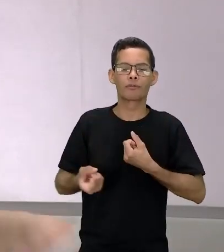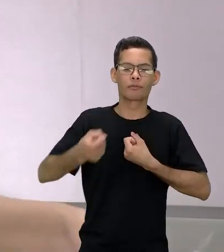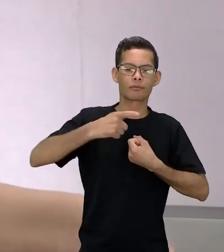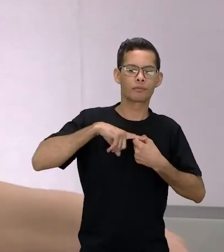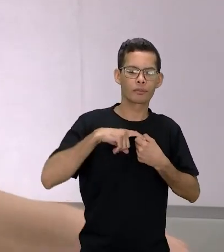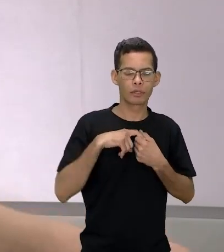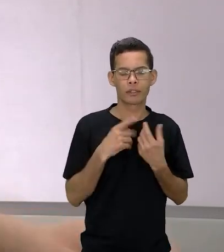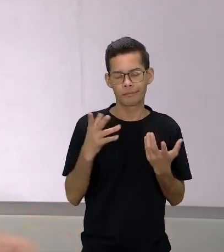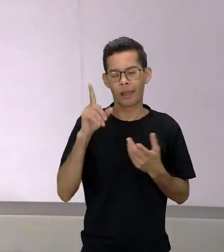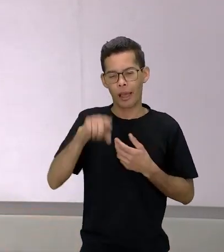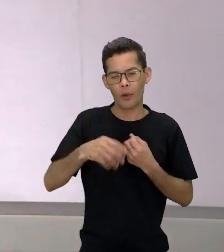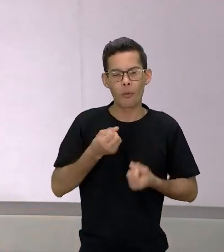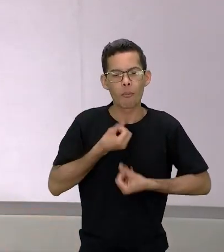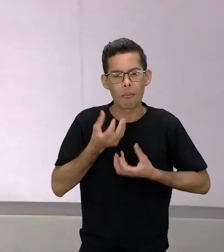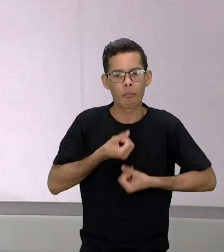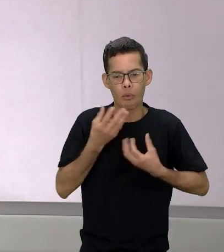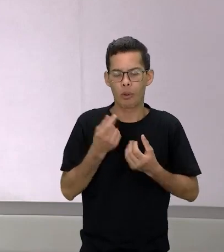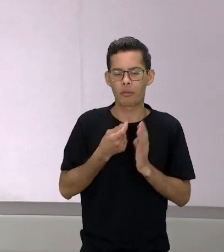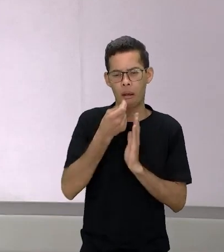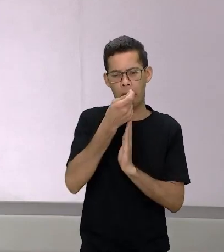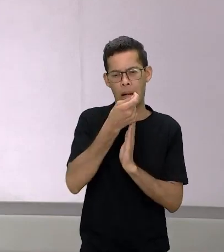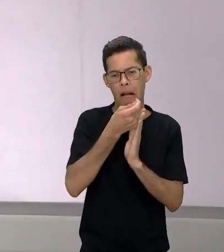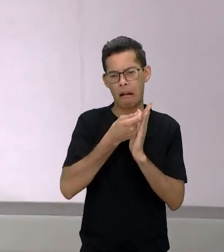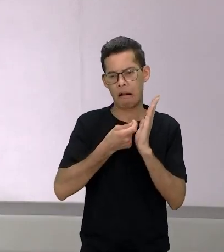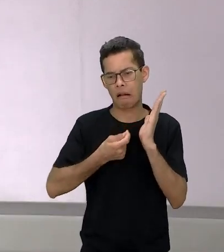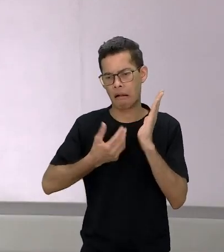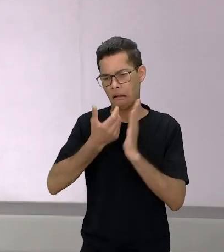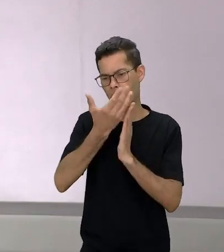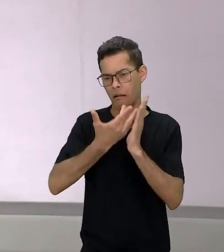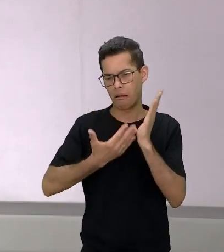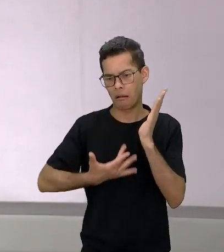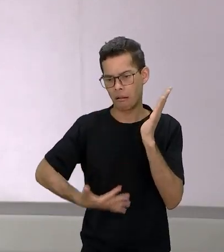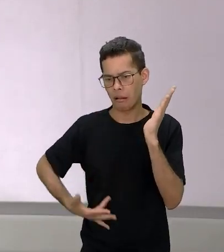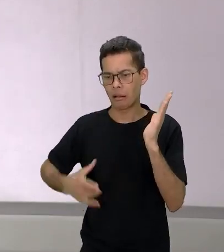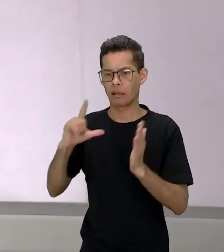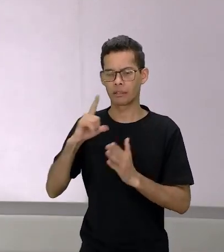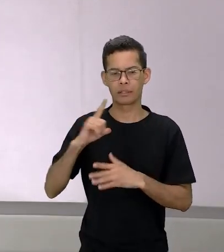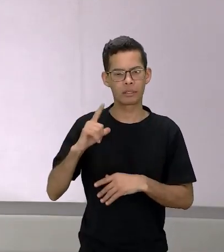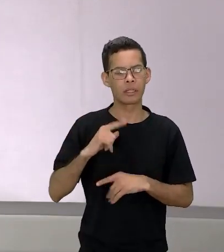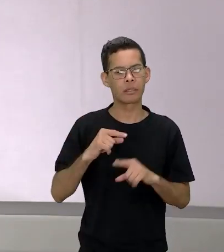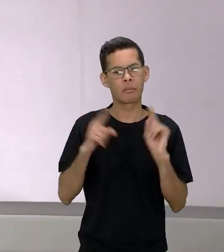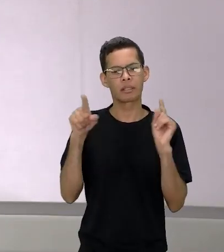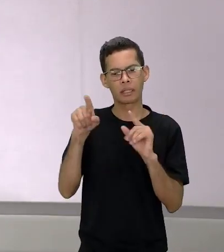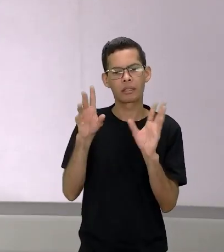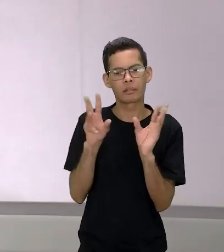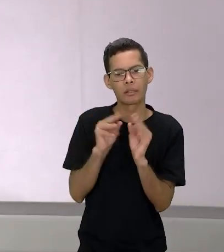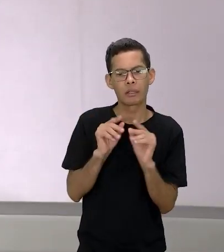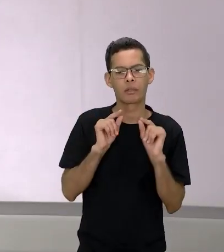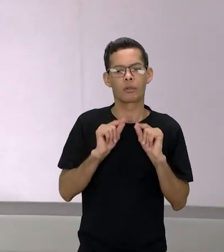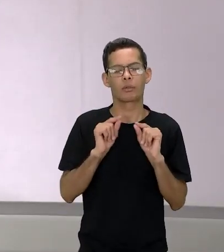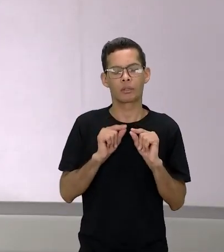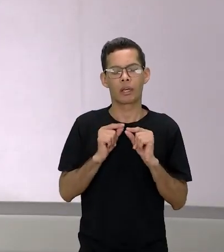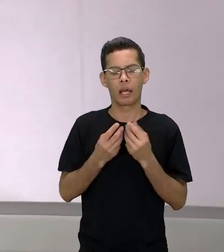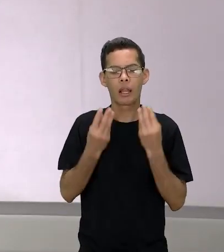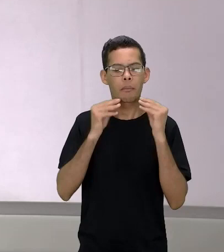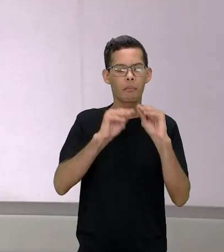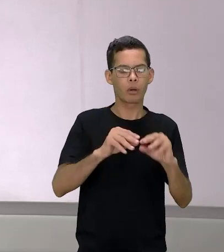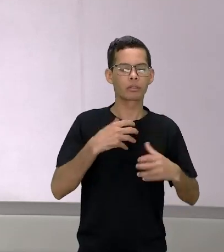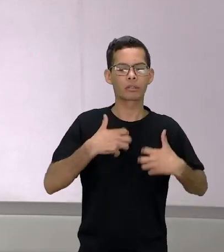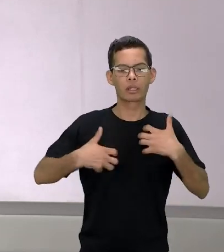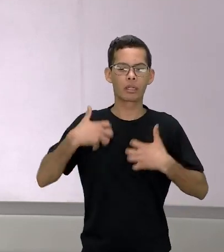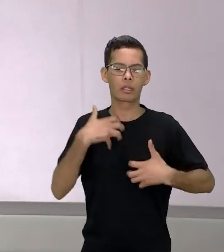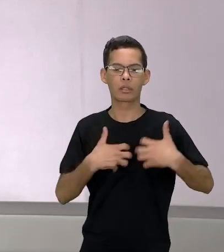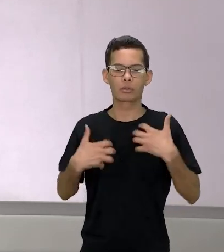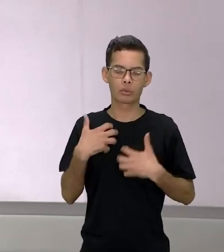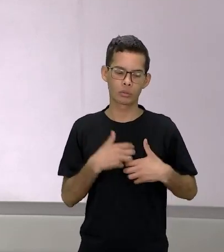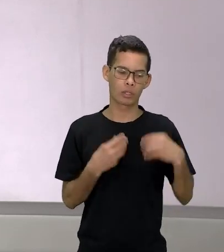esse poema ele é gigantesco ele dá continuidade então ela traz toda a angústia dela mas ela também traz a